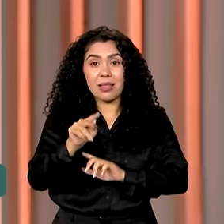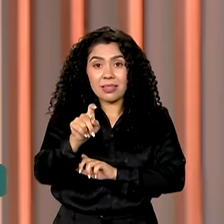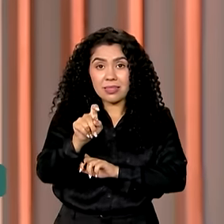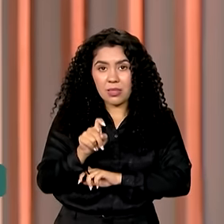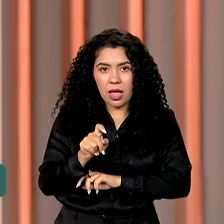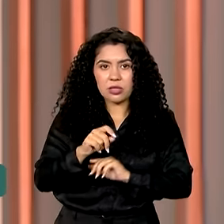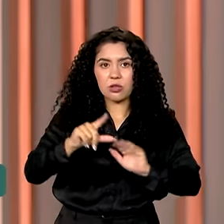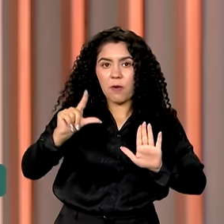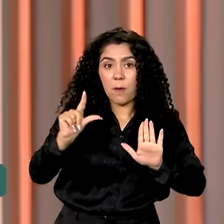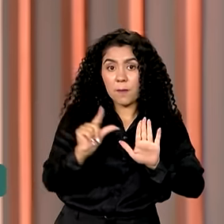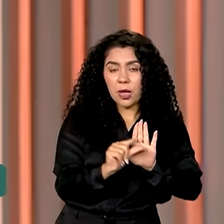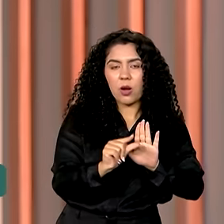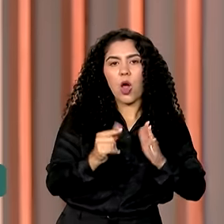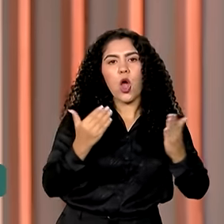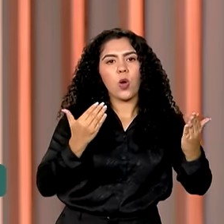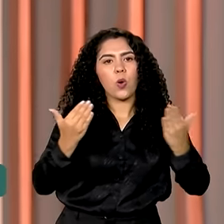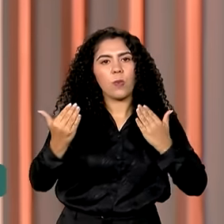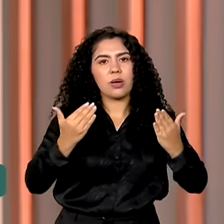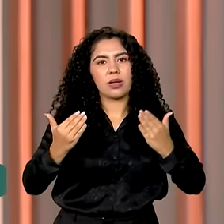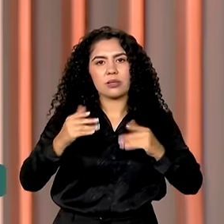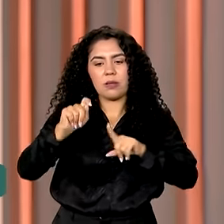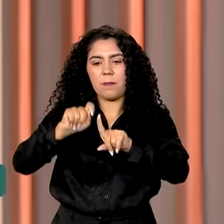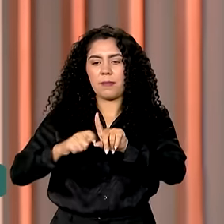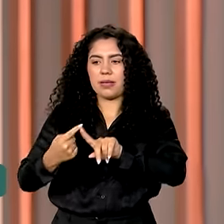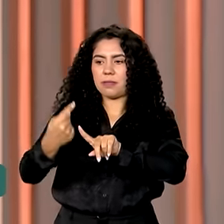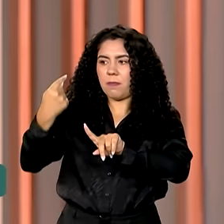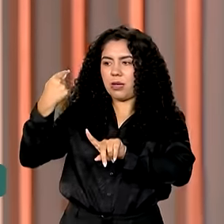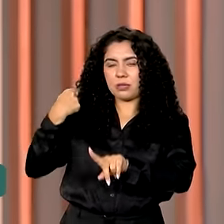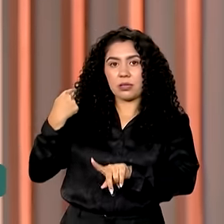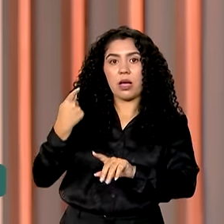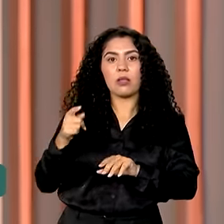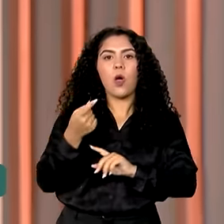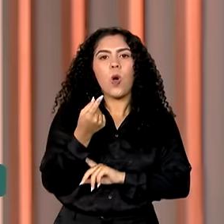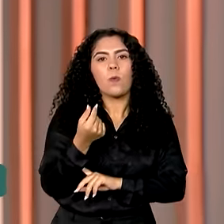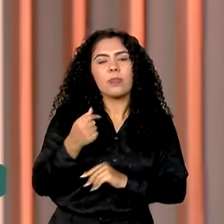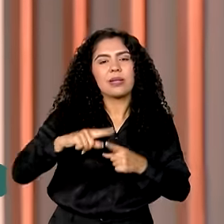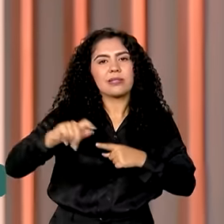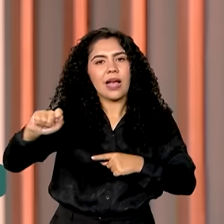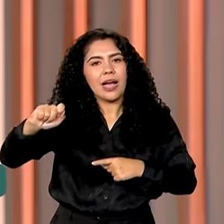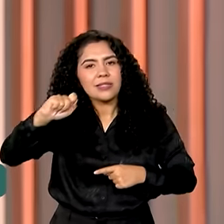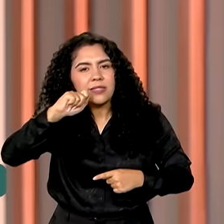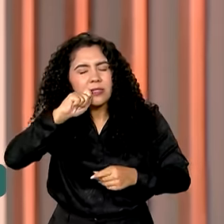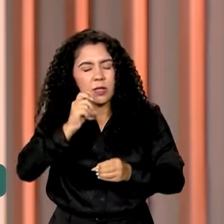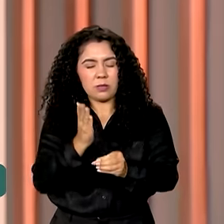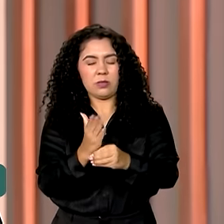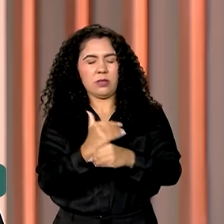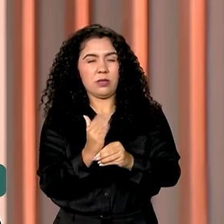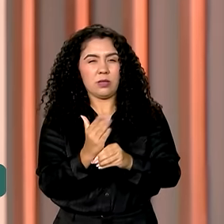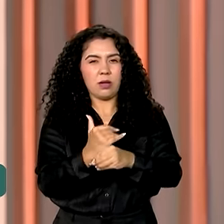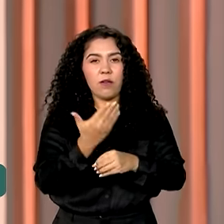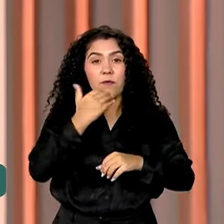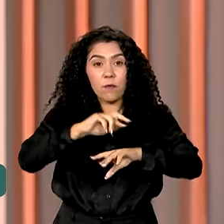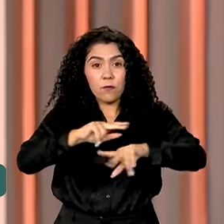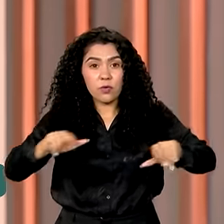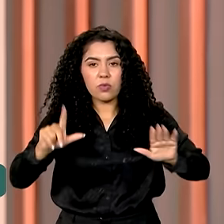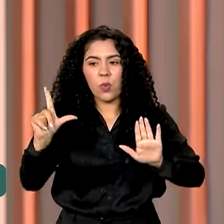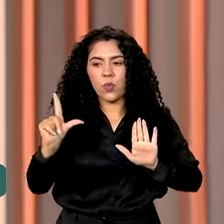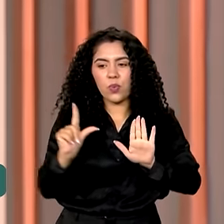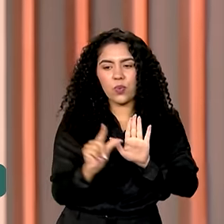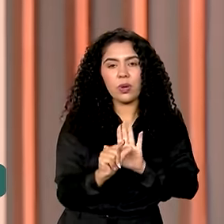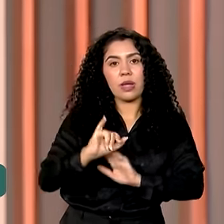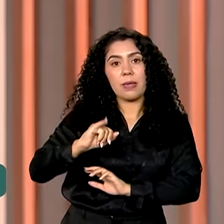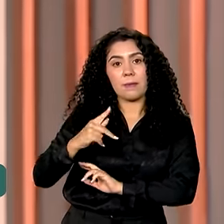foi menor em relação ao registrado no mês anterior. Os preços da cenoura, cebola e frutas registraram queda. O